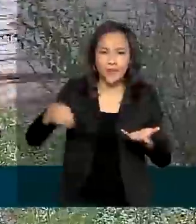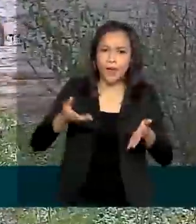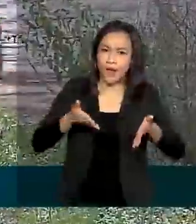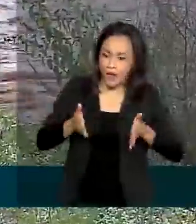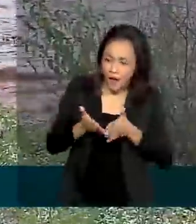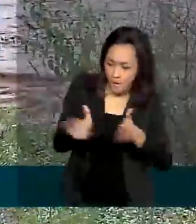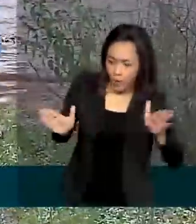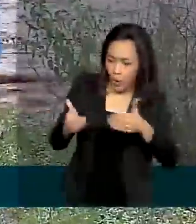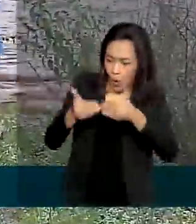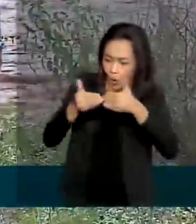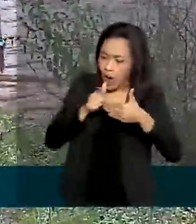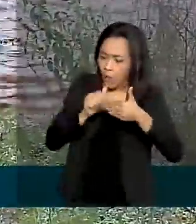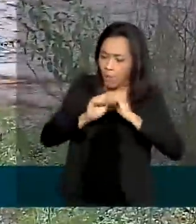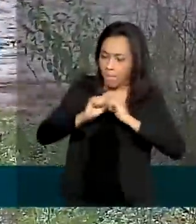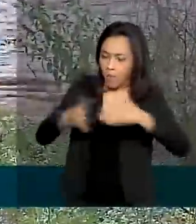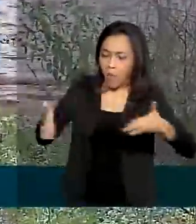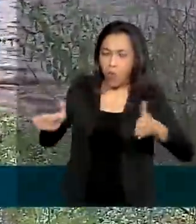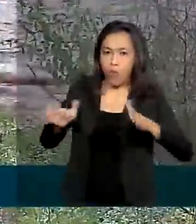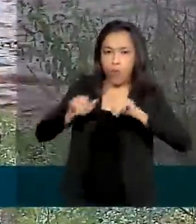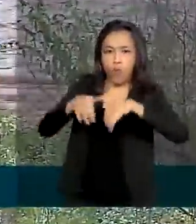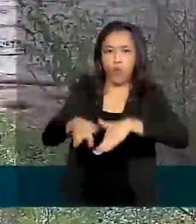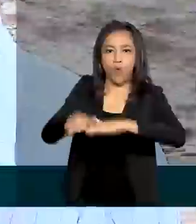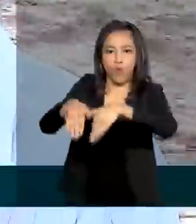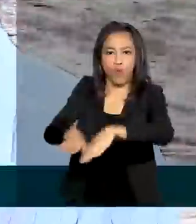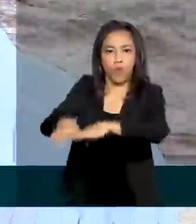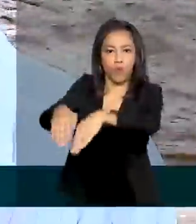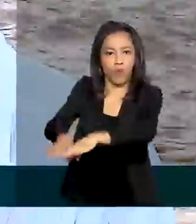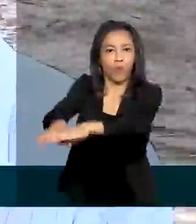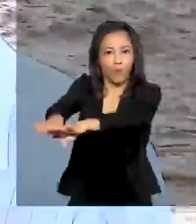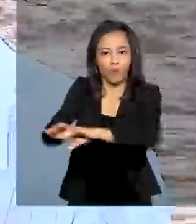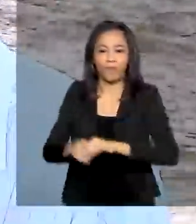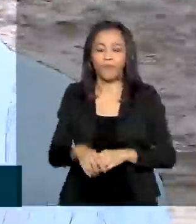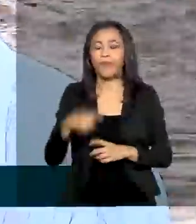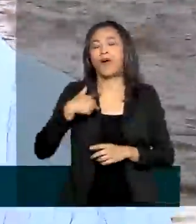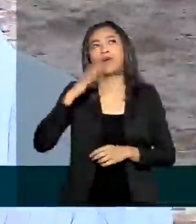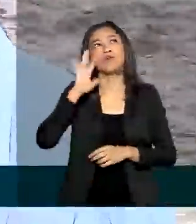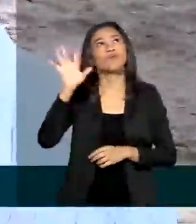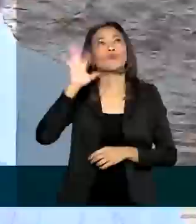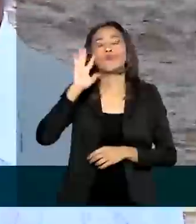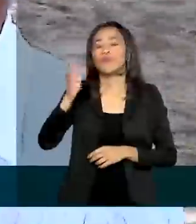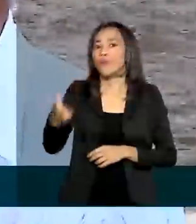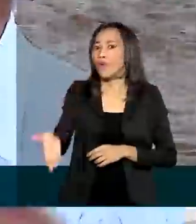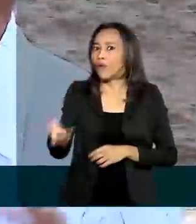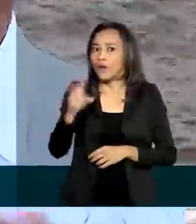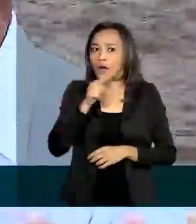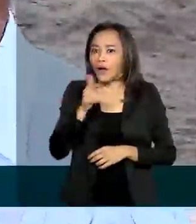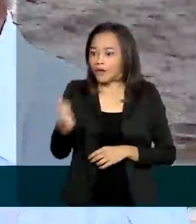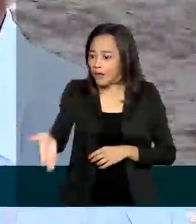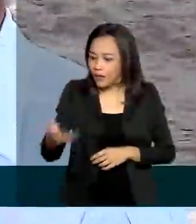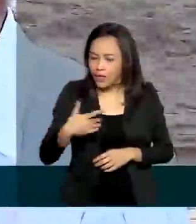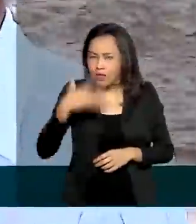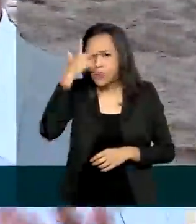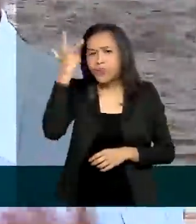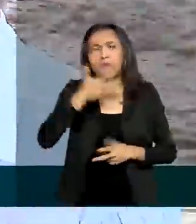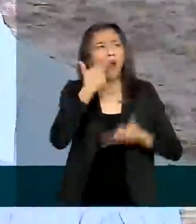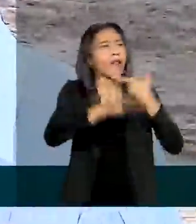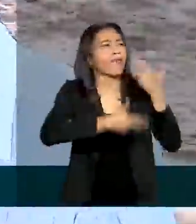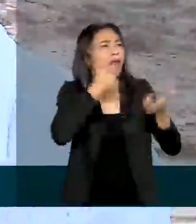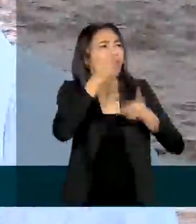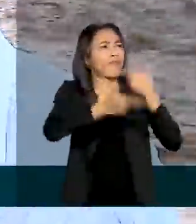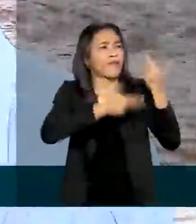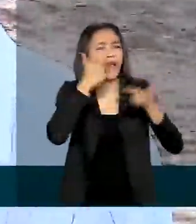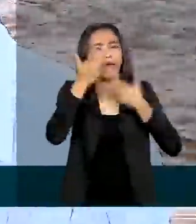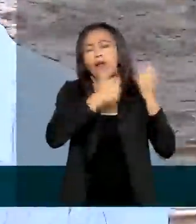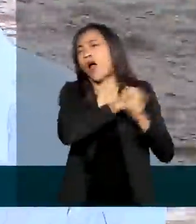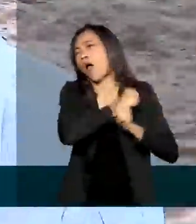abertura da comporta na cidade vizinha de Pena Forte. Era que nem um sonho que a gente tinha, né? A gente tinha um sonho, o pessoal falava, falava há muitos